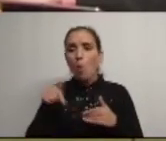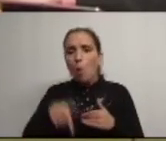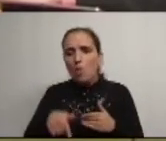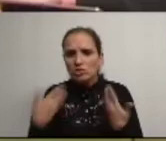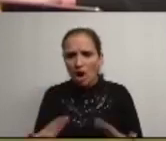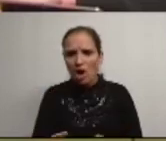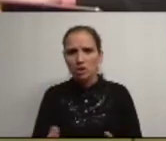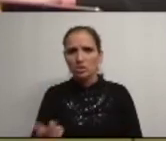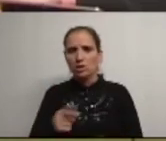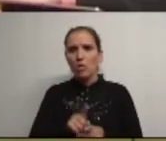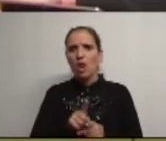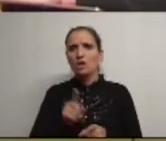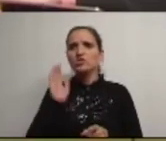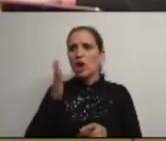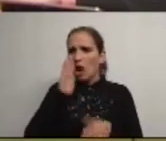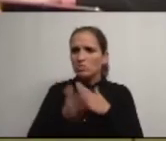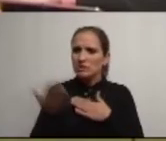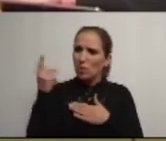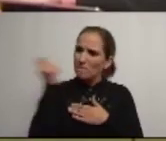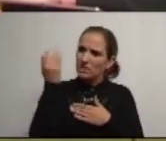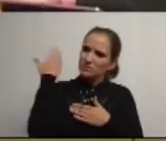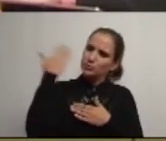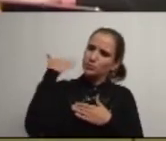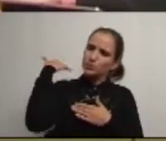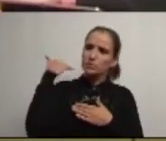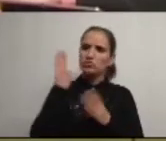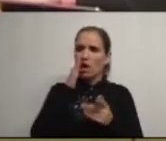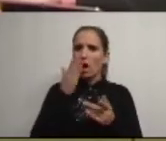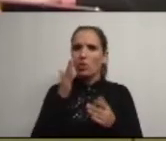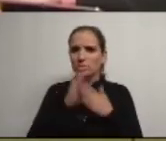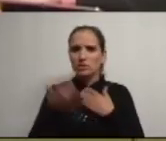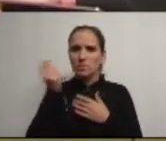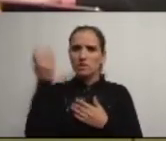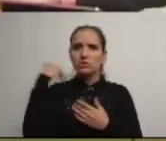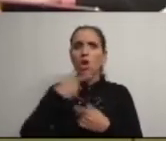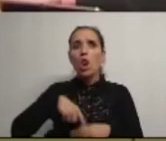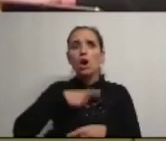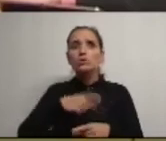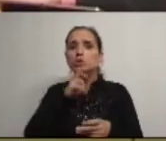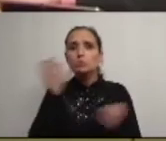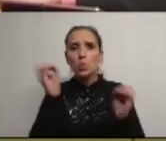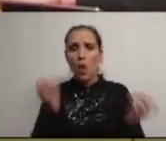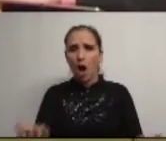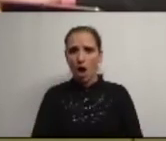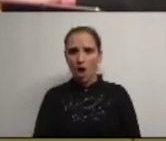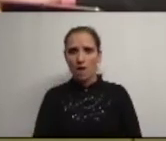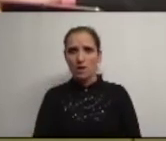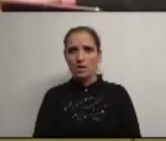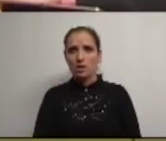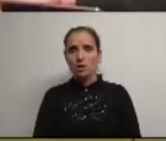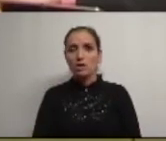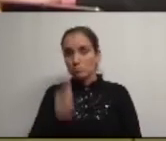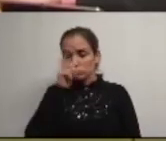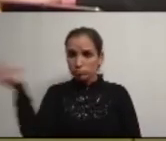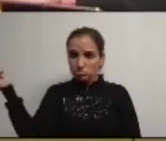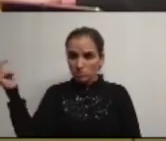Aliás não acontece hoje Já aconteceu uns meses atrás Já aconteceu há meses atrás e nós não temos resposta Chegam